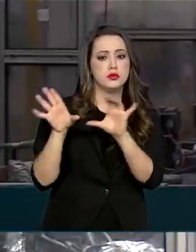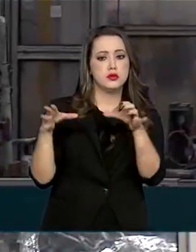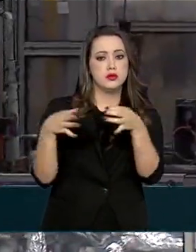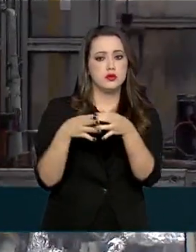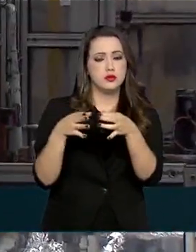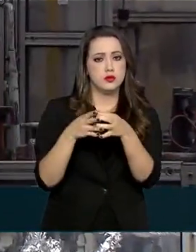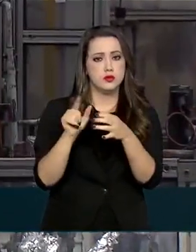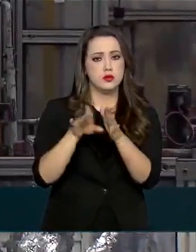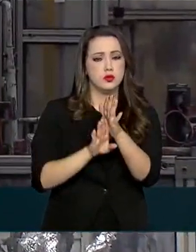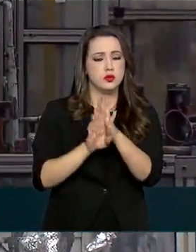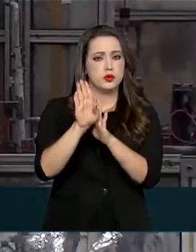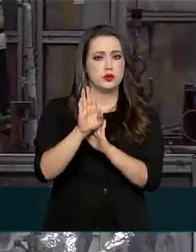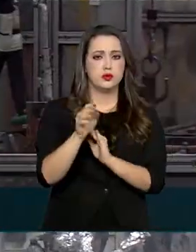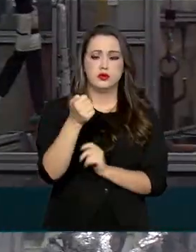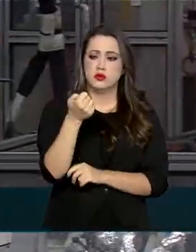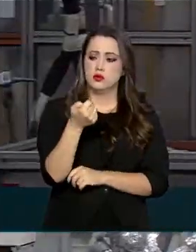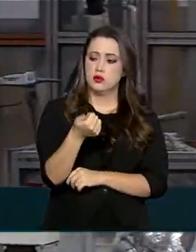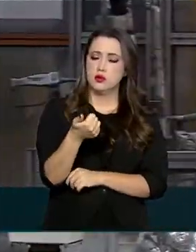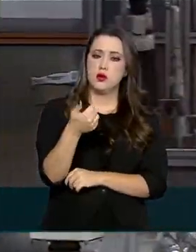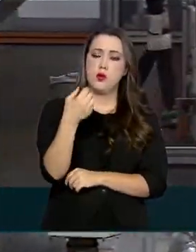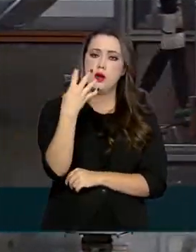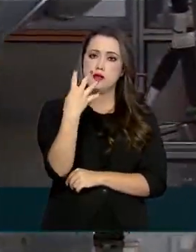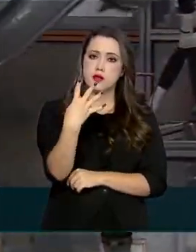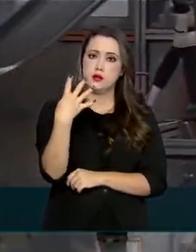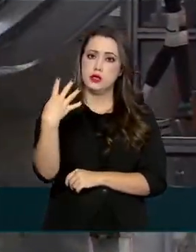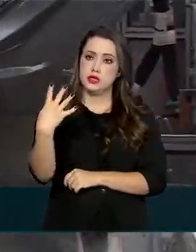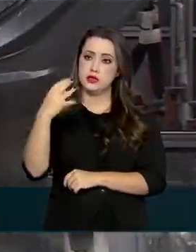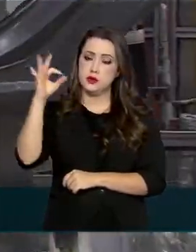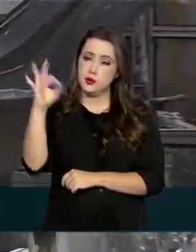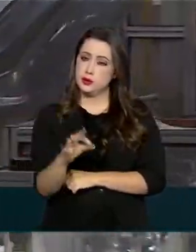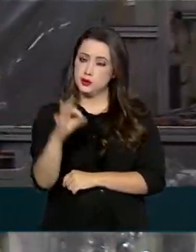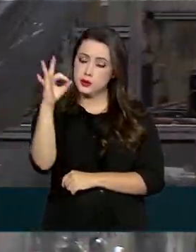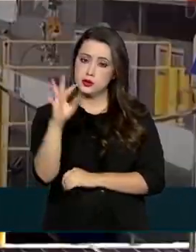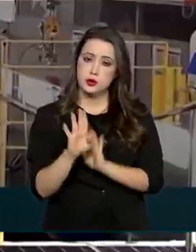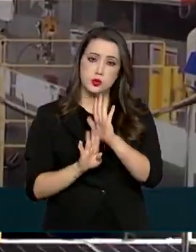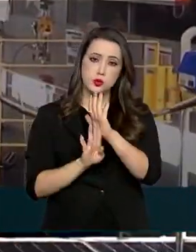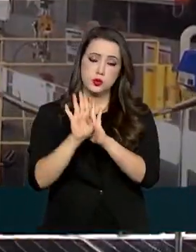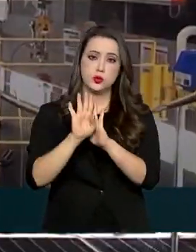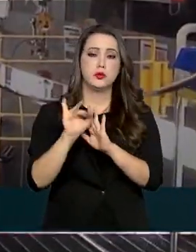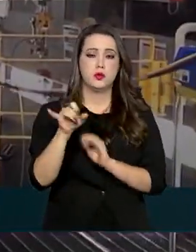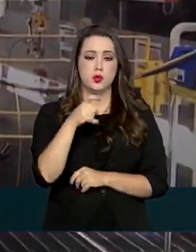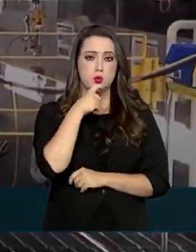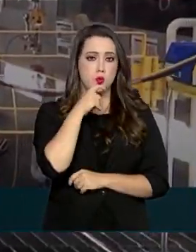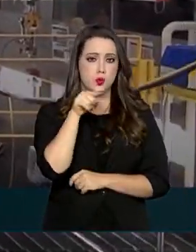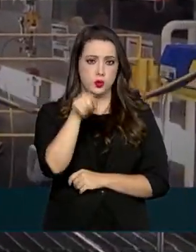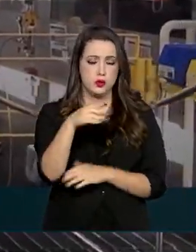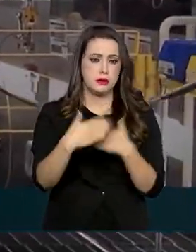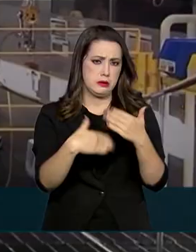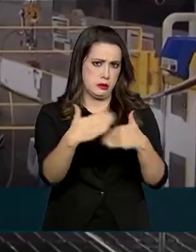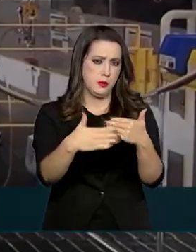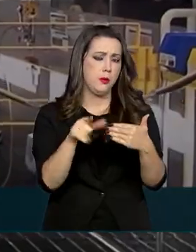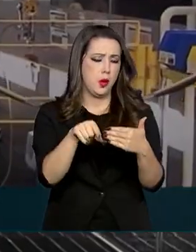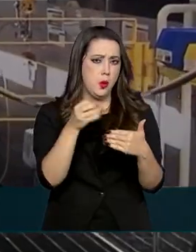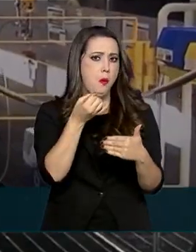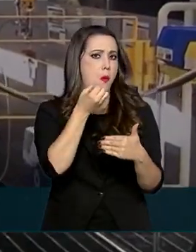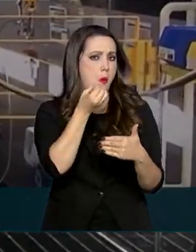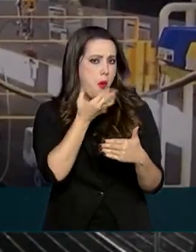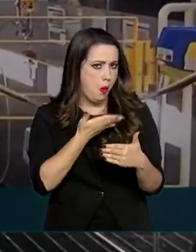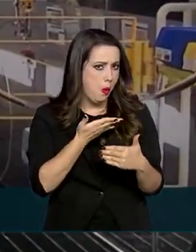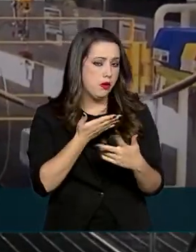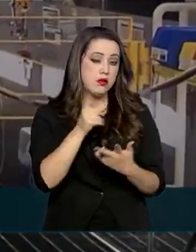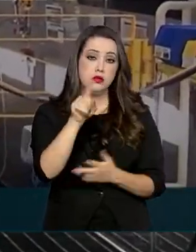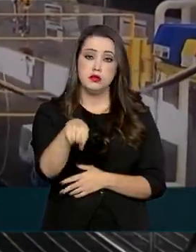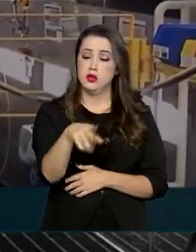com uma alta de quase 44% em julho. Esse desempenho positivo ainda